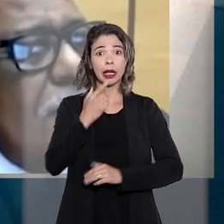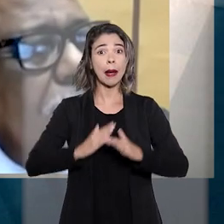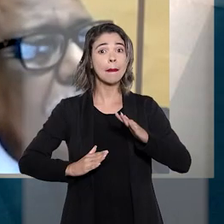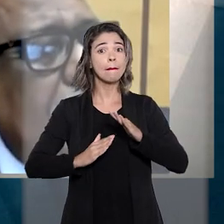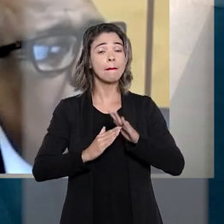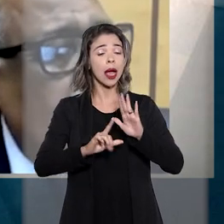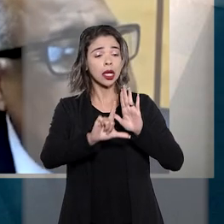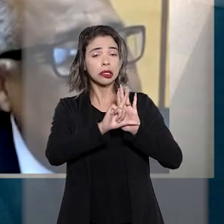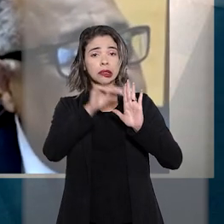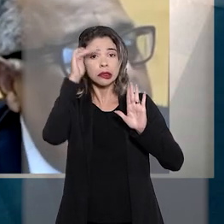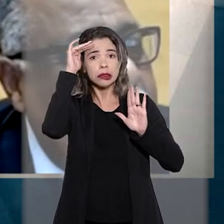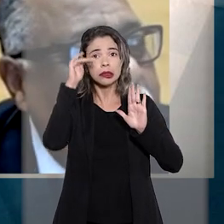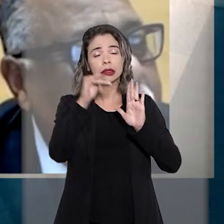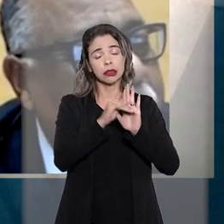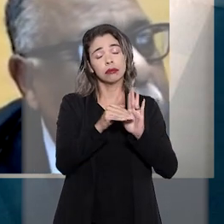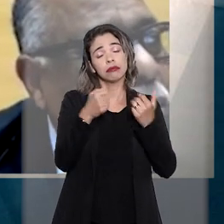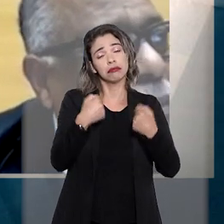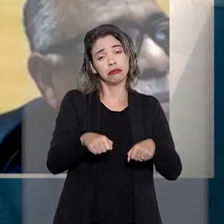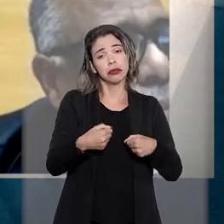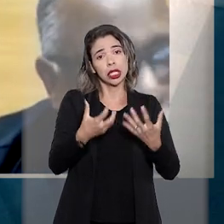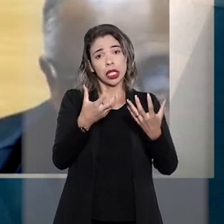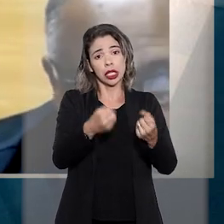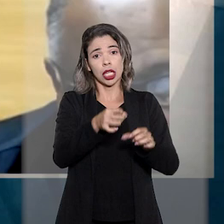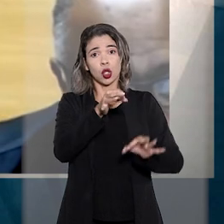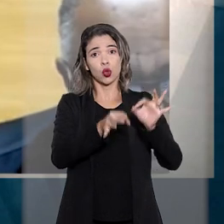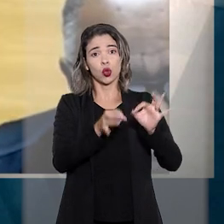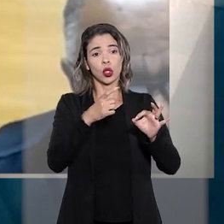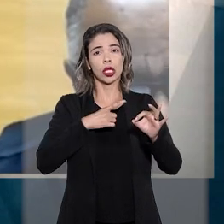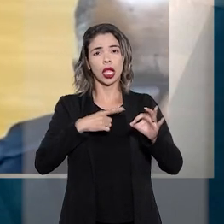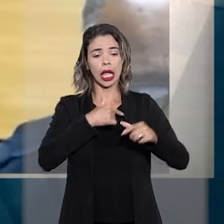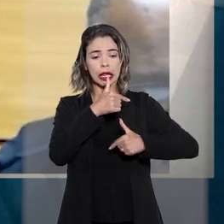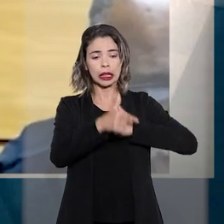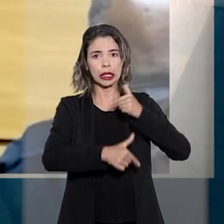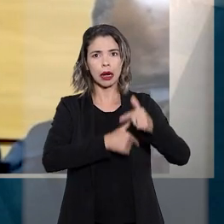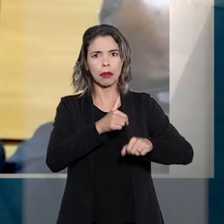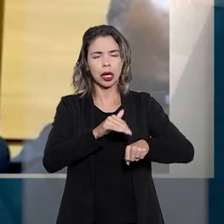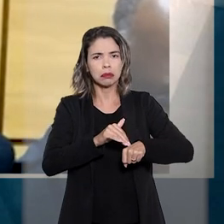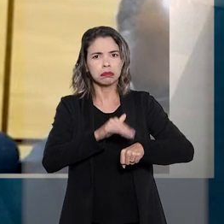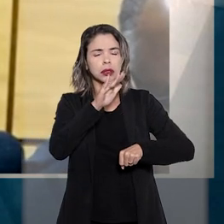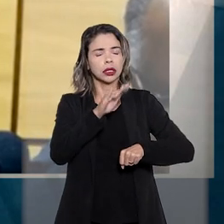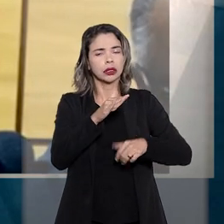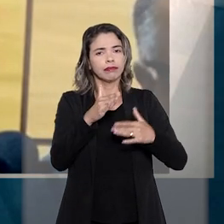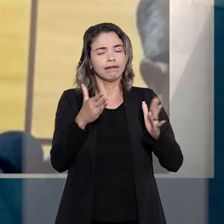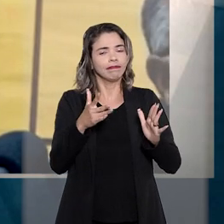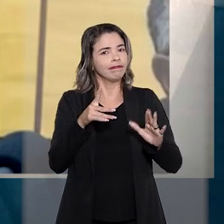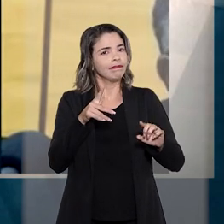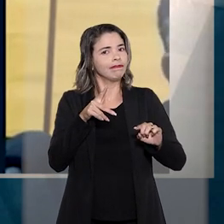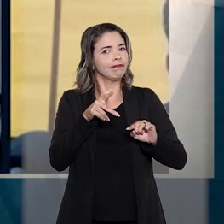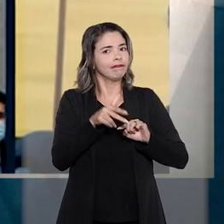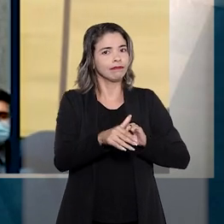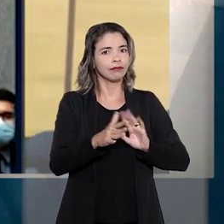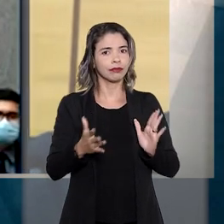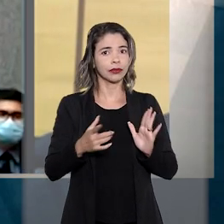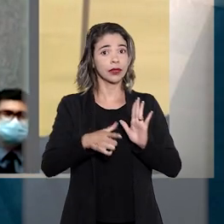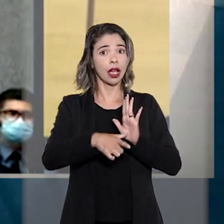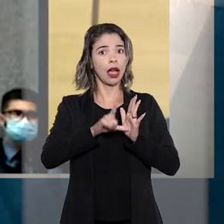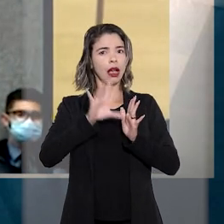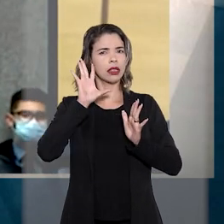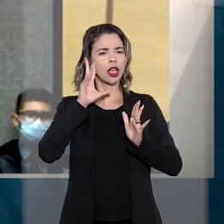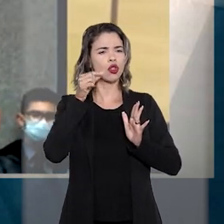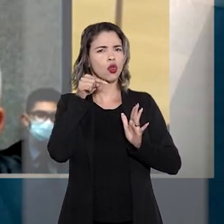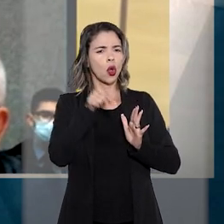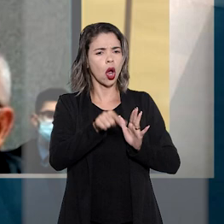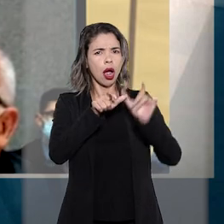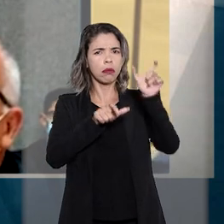estabelecido em lei decorre do reconhecimento judicial de excesso de jornada, de modo que, antes da decisão,